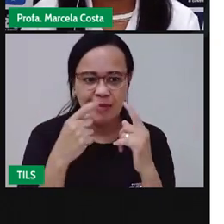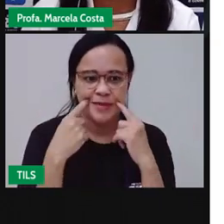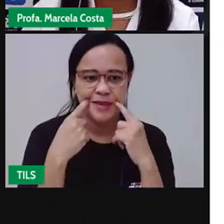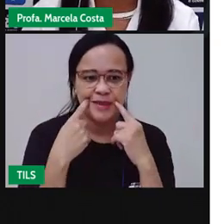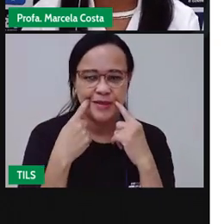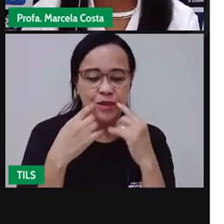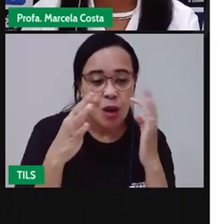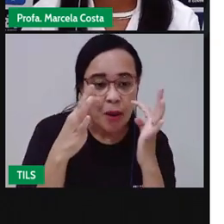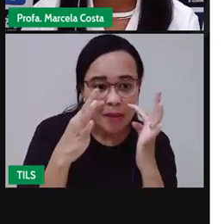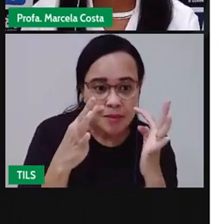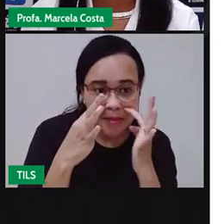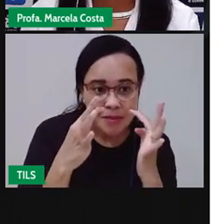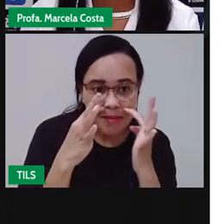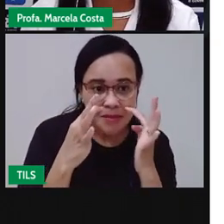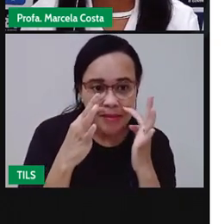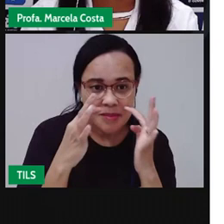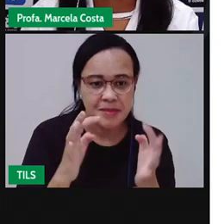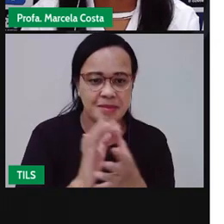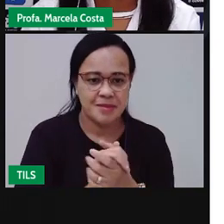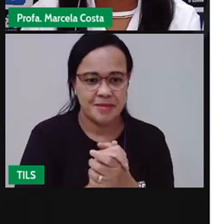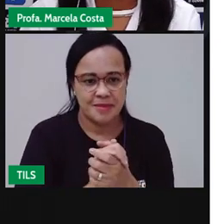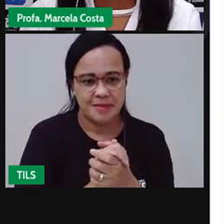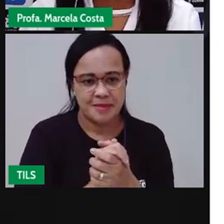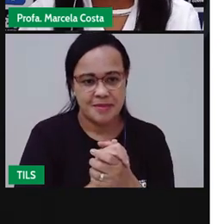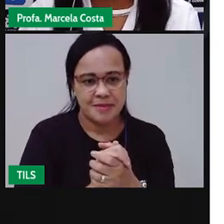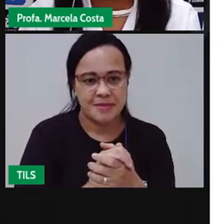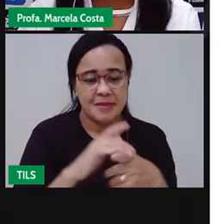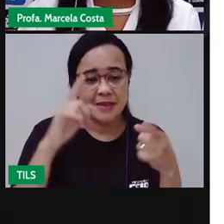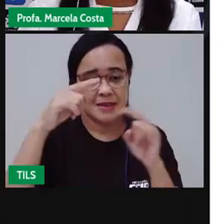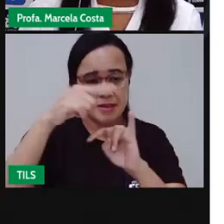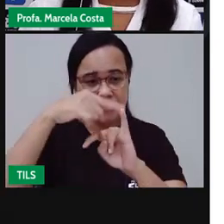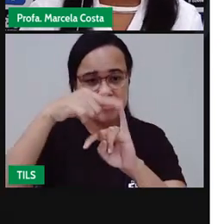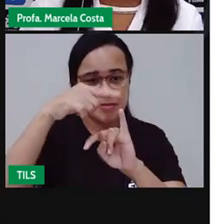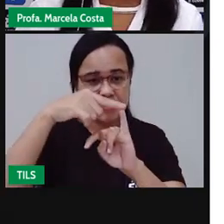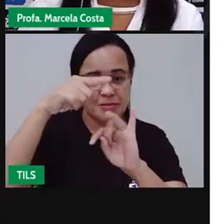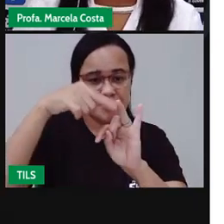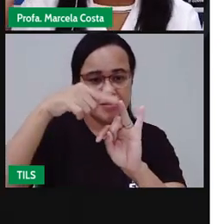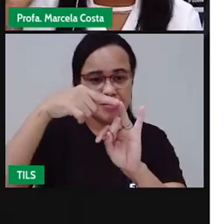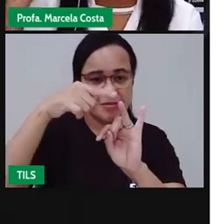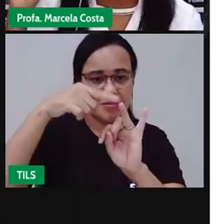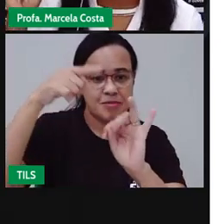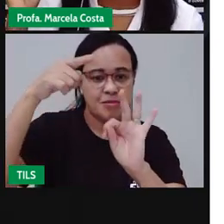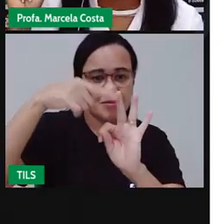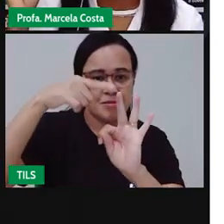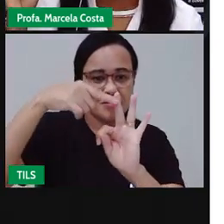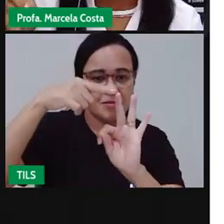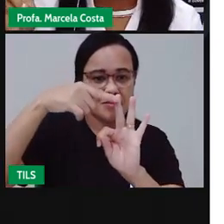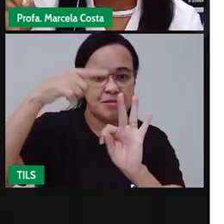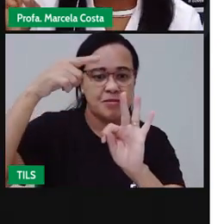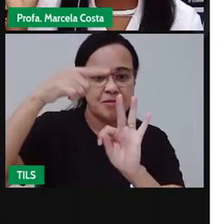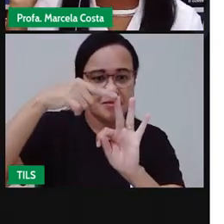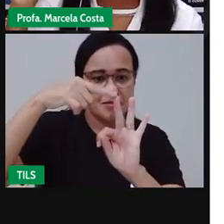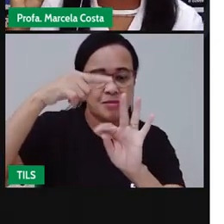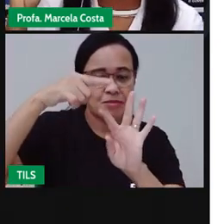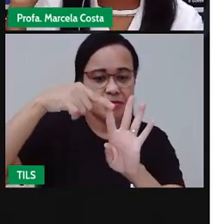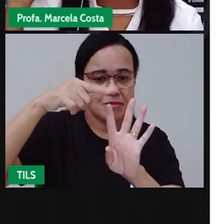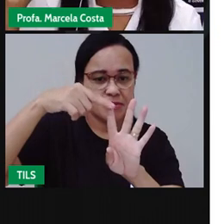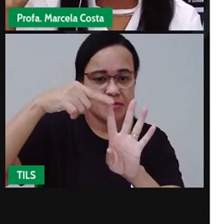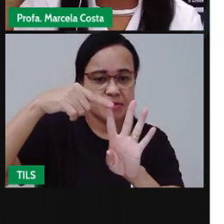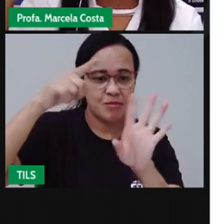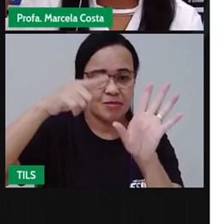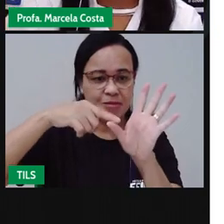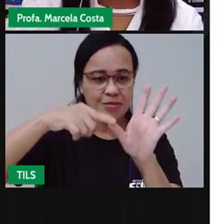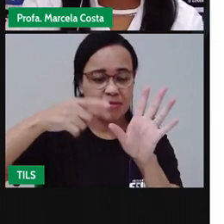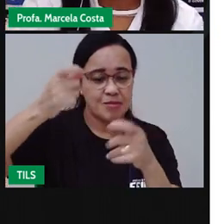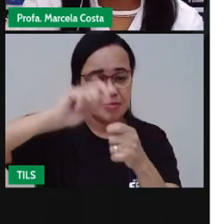sonoridade da parlenda. Dedo mindinho, seu vizinho, maior de todos.